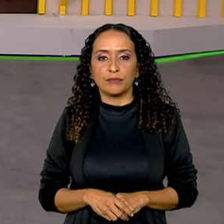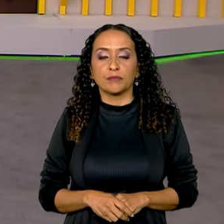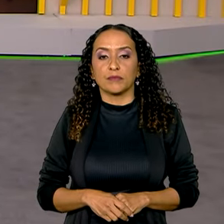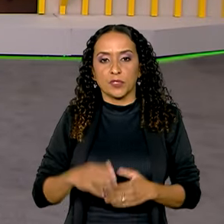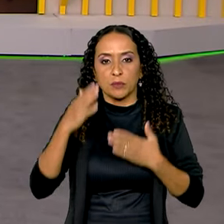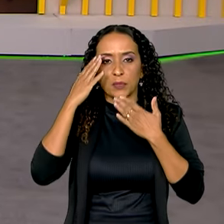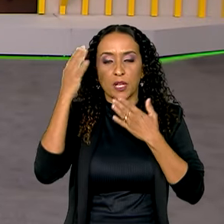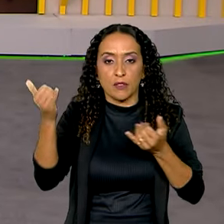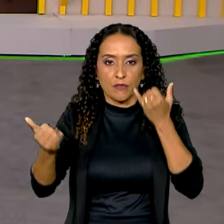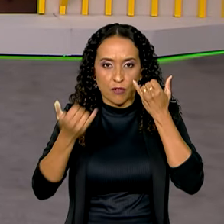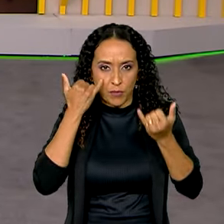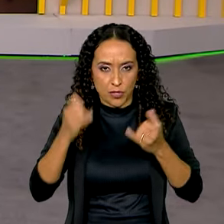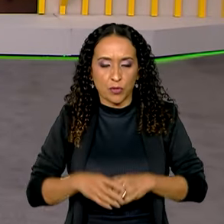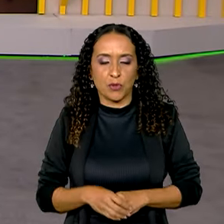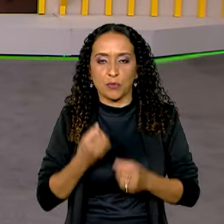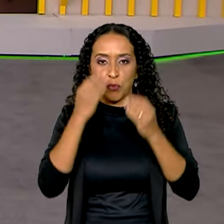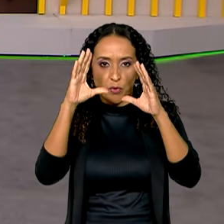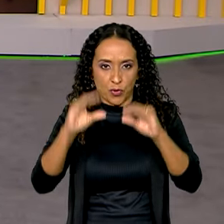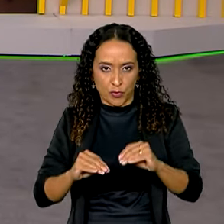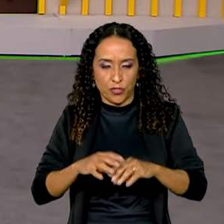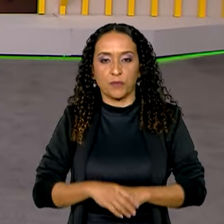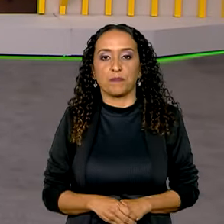Obrigada pelas informações e uma boa noite para você. noite você.